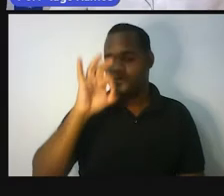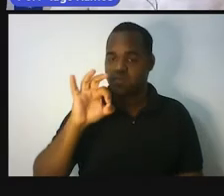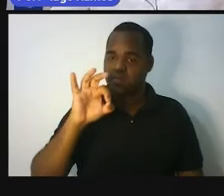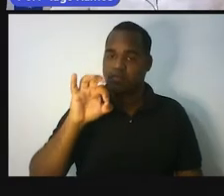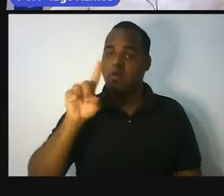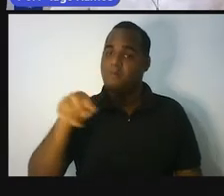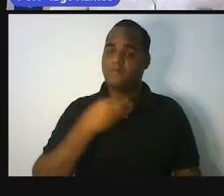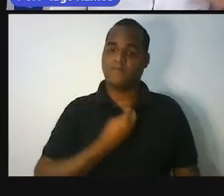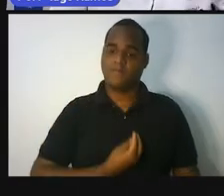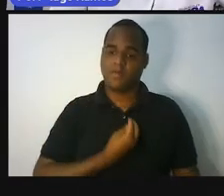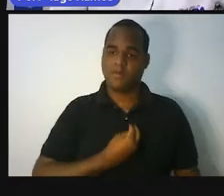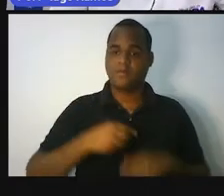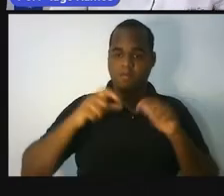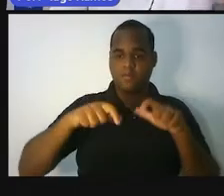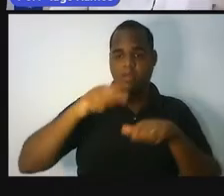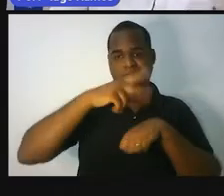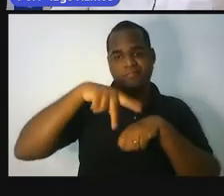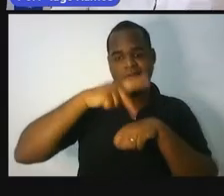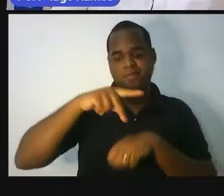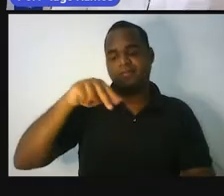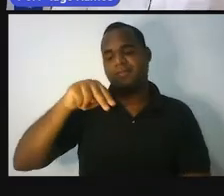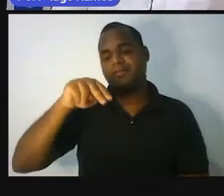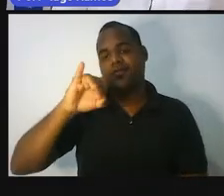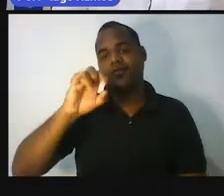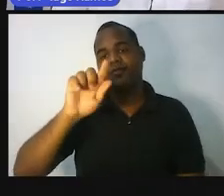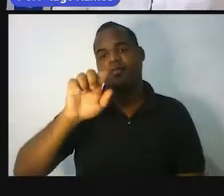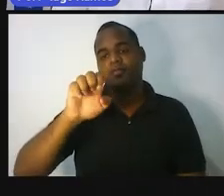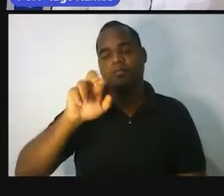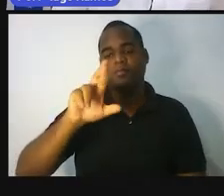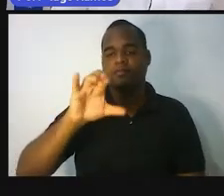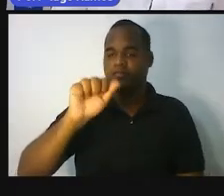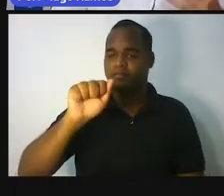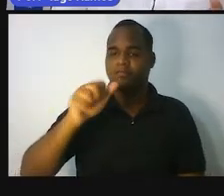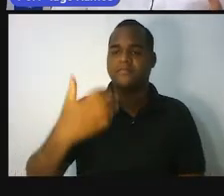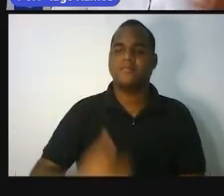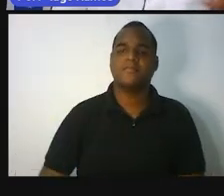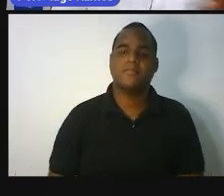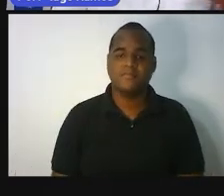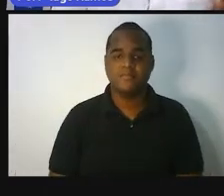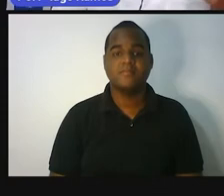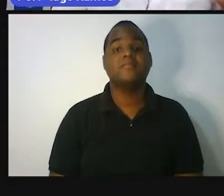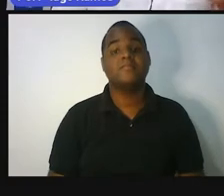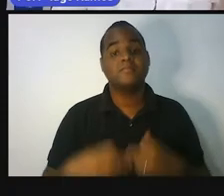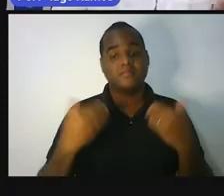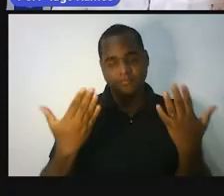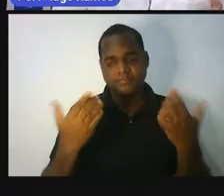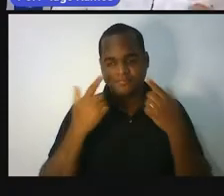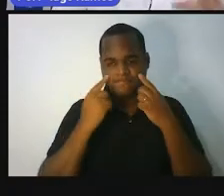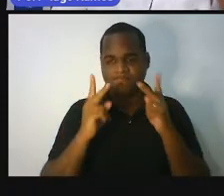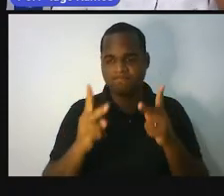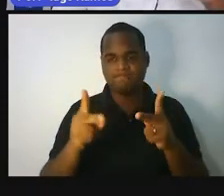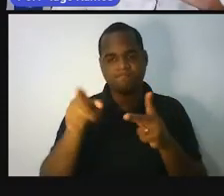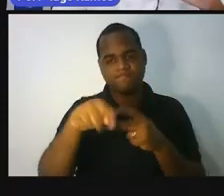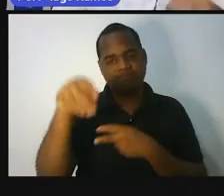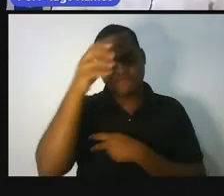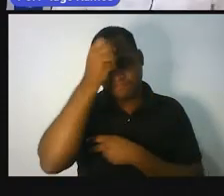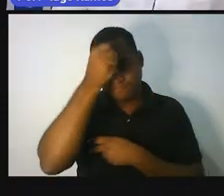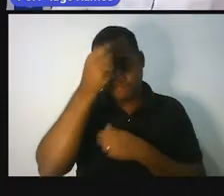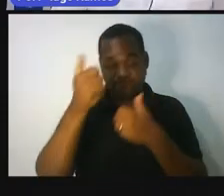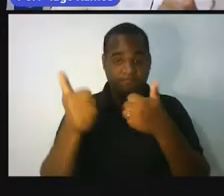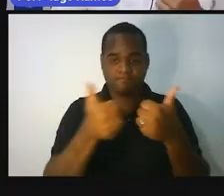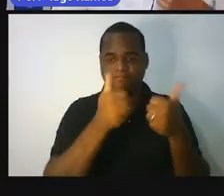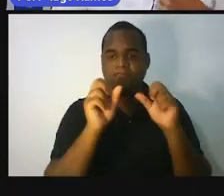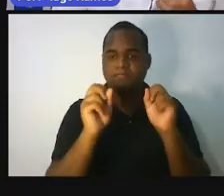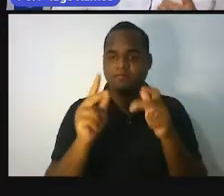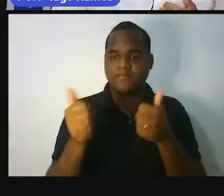% habitavam na Nigéria. Tá, professor. Continue aí para eu entender melhor. Belezinha.